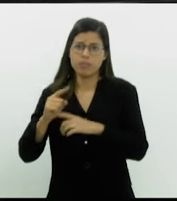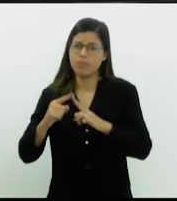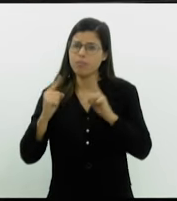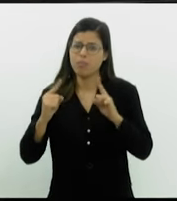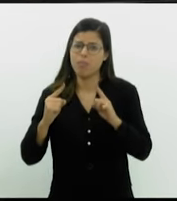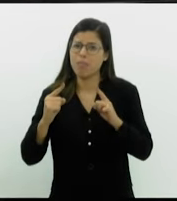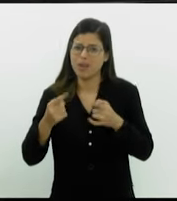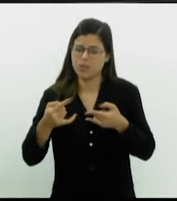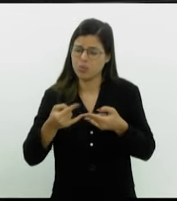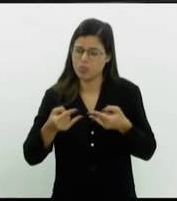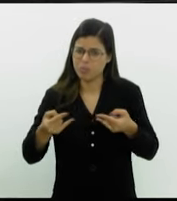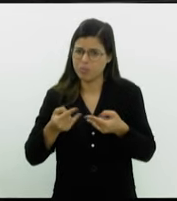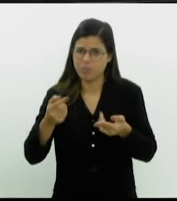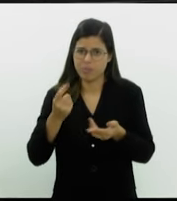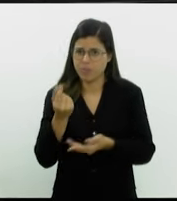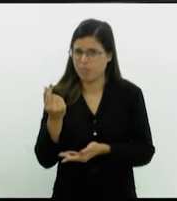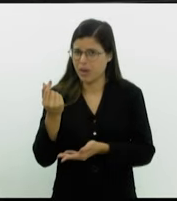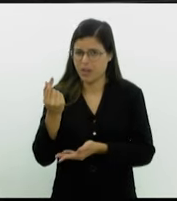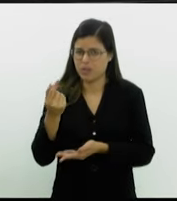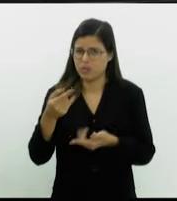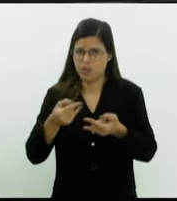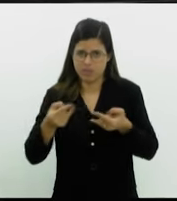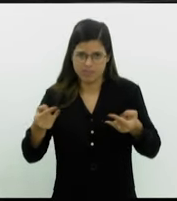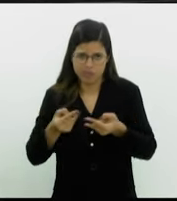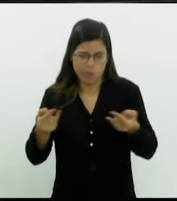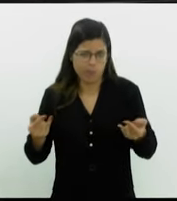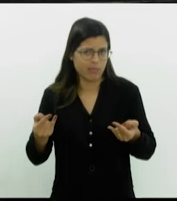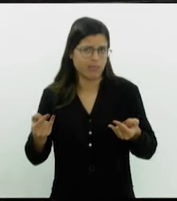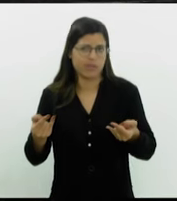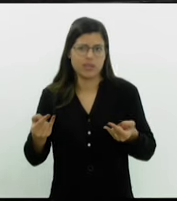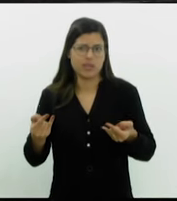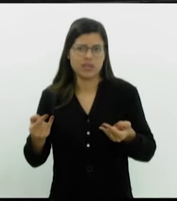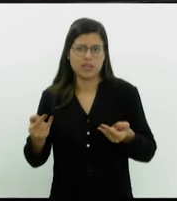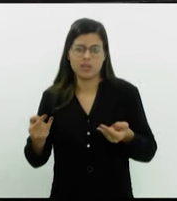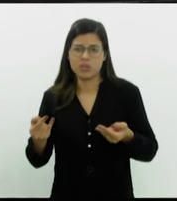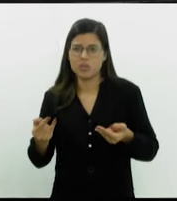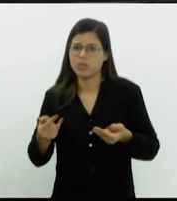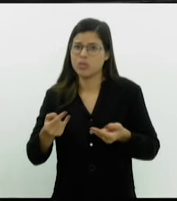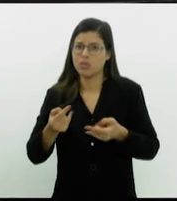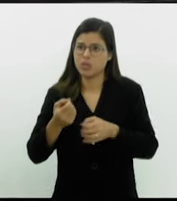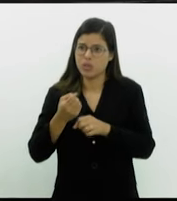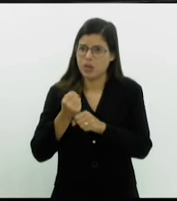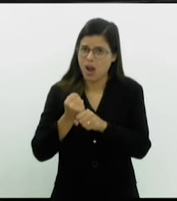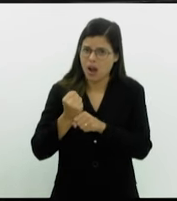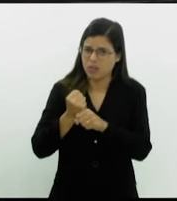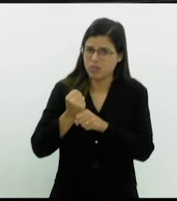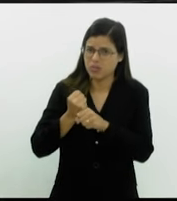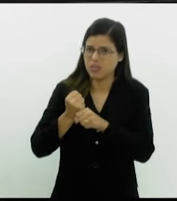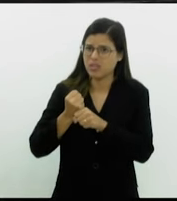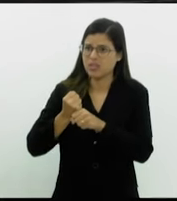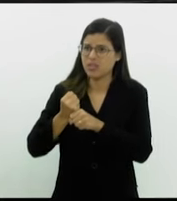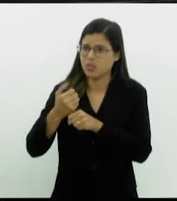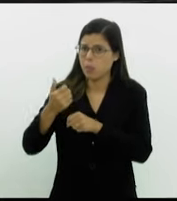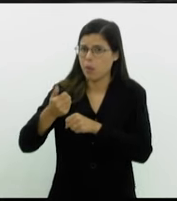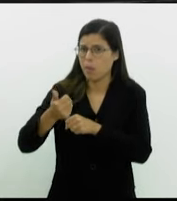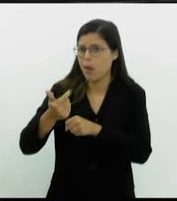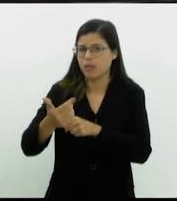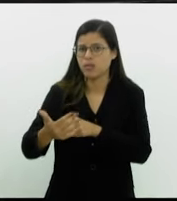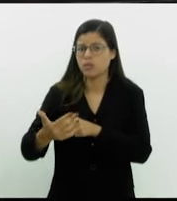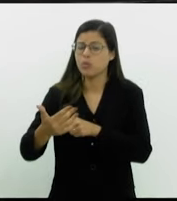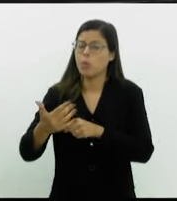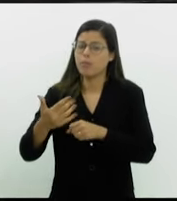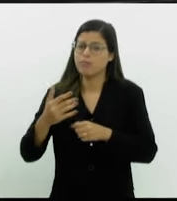modelo de concessão de valor de tarifa, nos primeiros anos, poucos até, ele funciona.